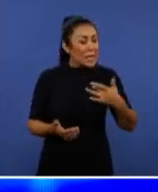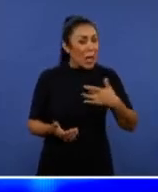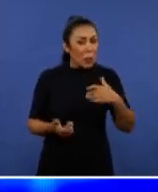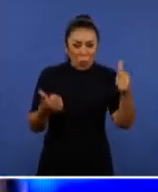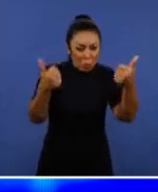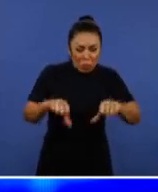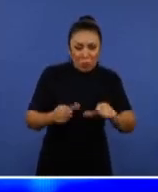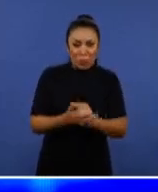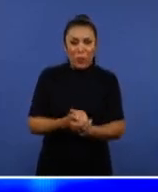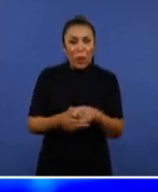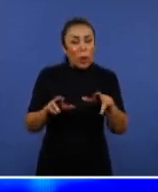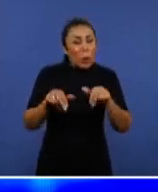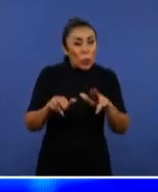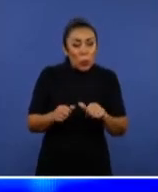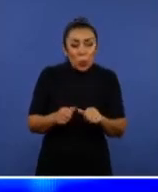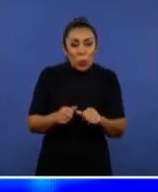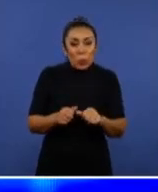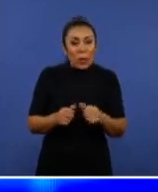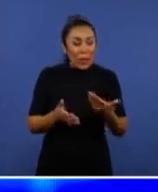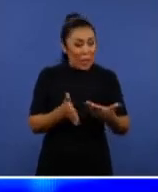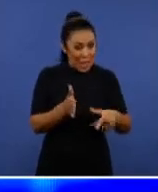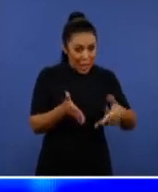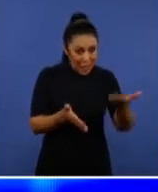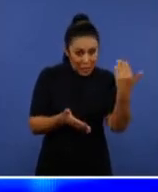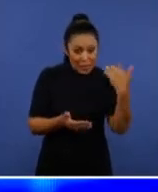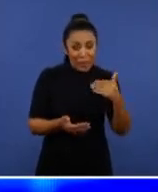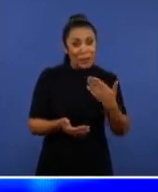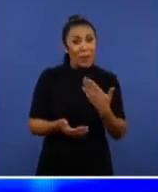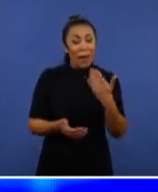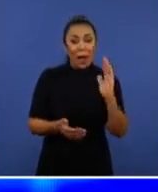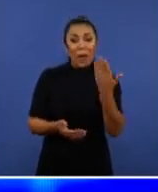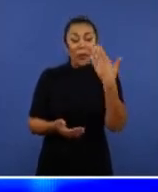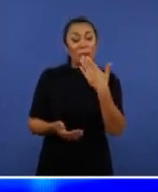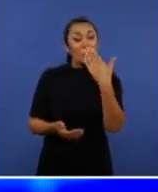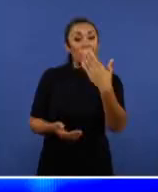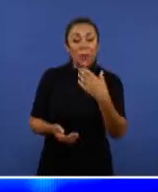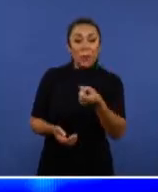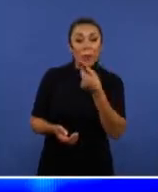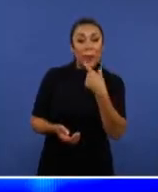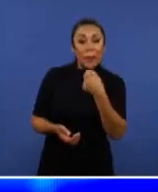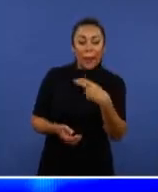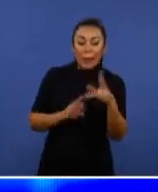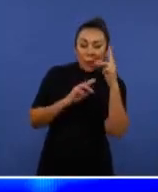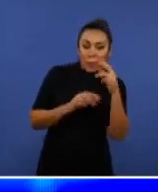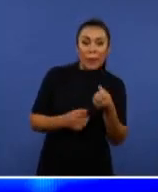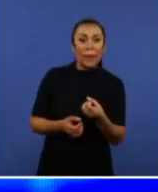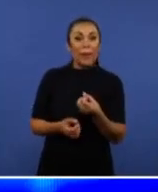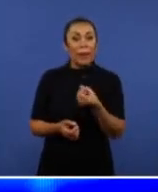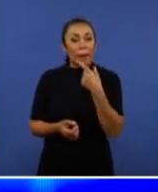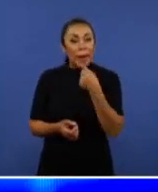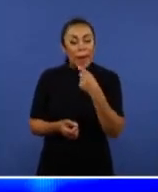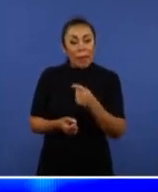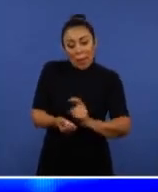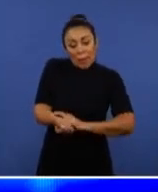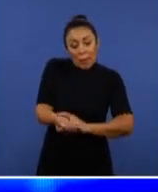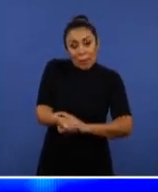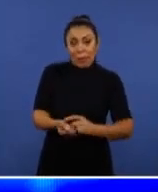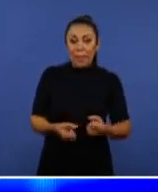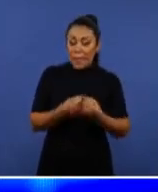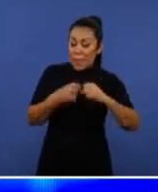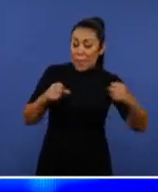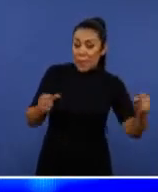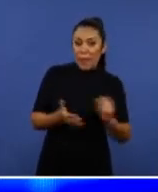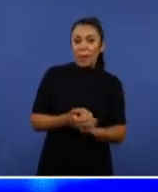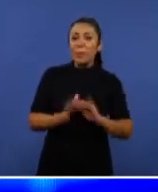pediu tanto na rede de atenção psicossocial remédios, sabe? Remédio para dormir, remédio para nervo. Mas sabe o que nós estamos produzindo?